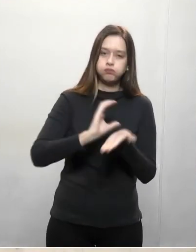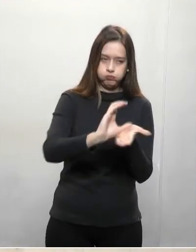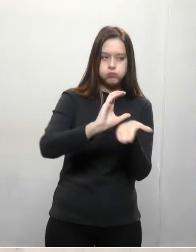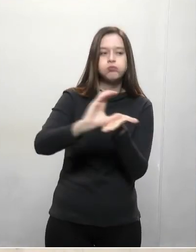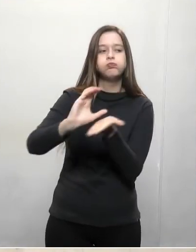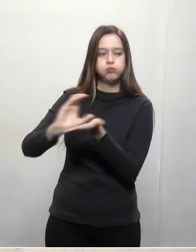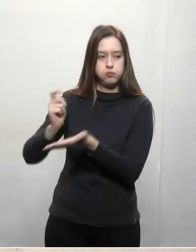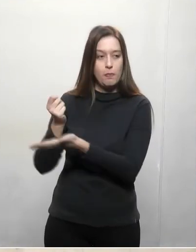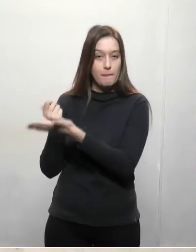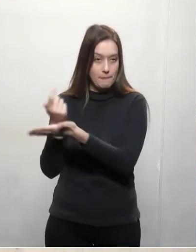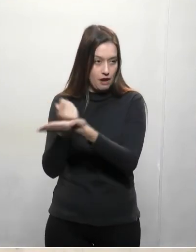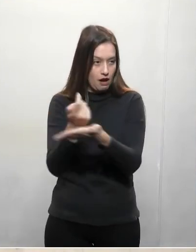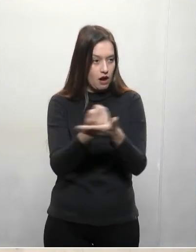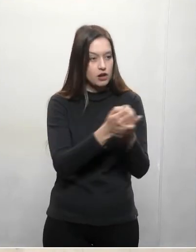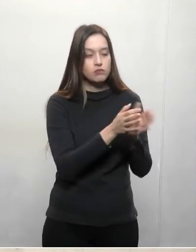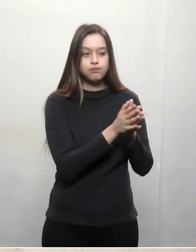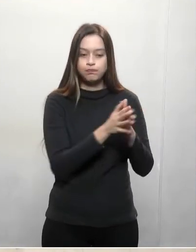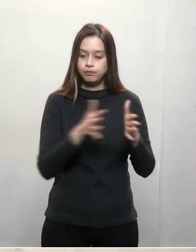de 2020.